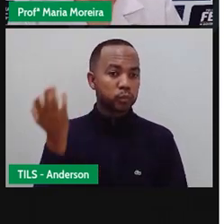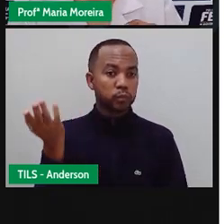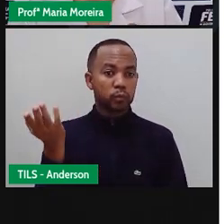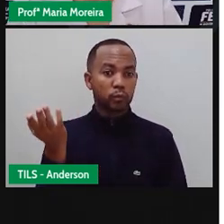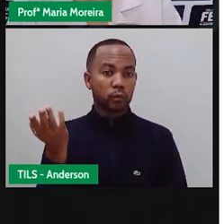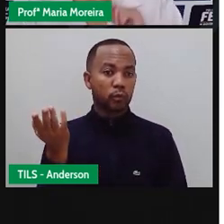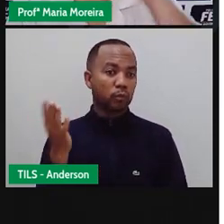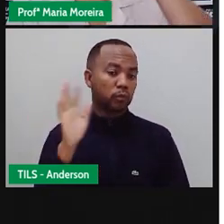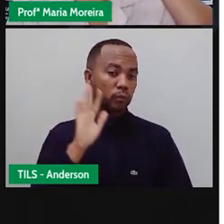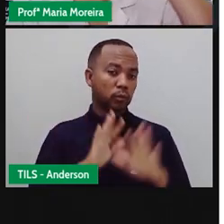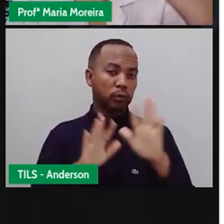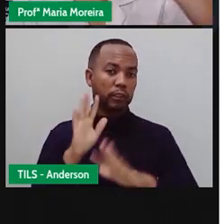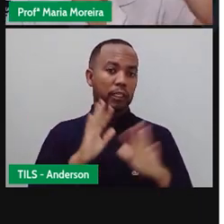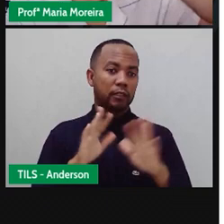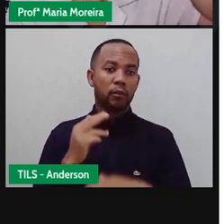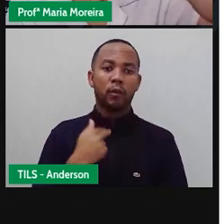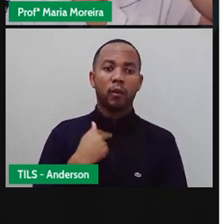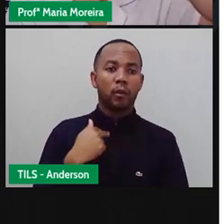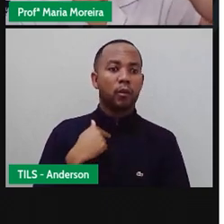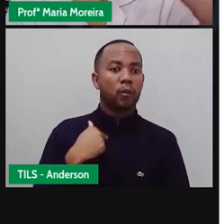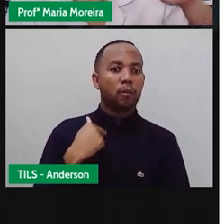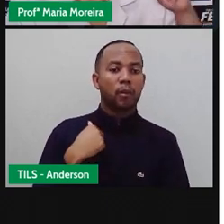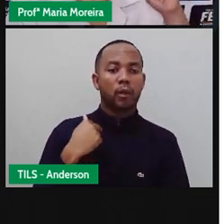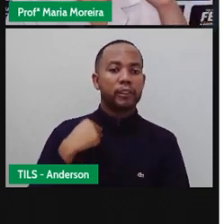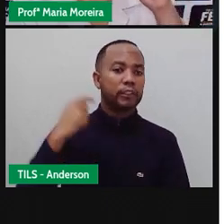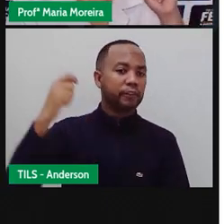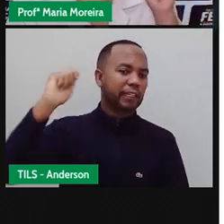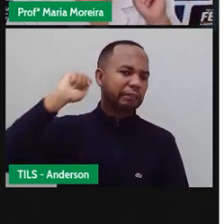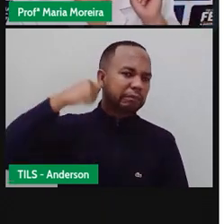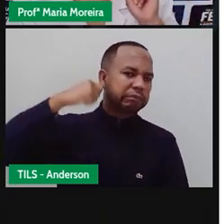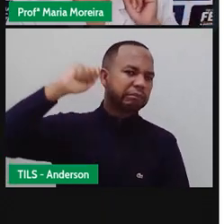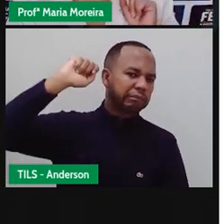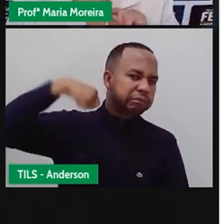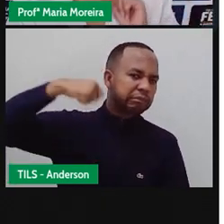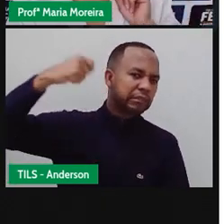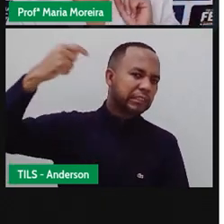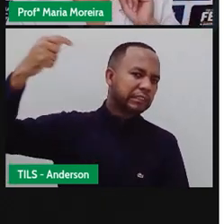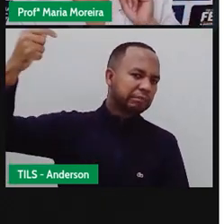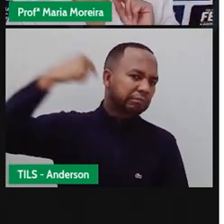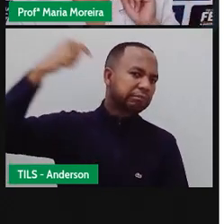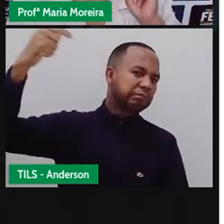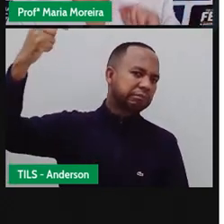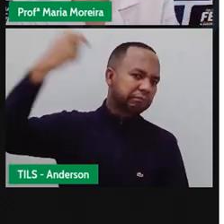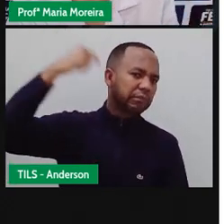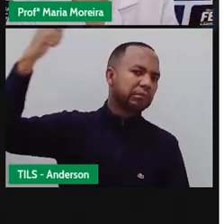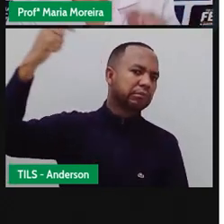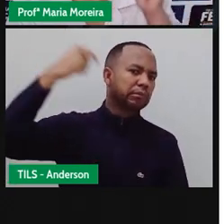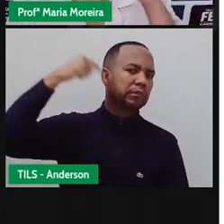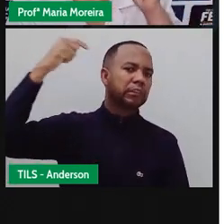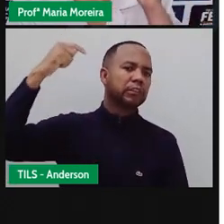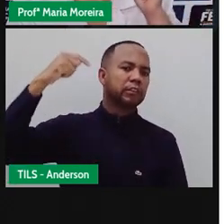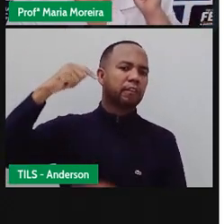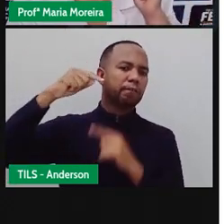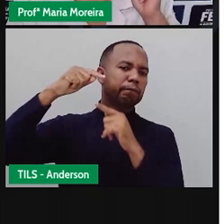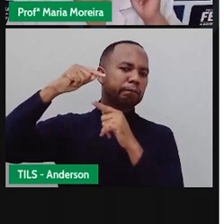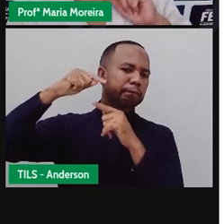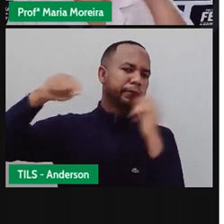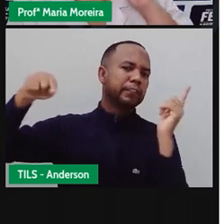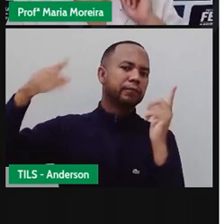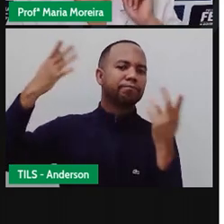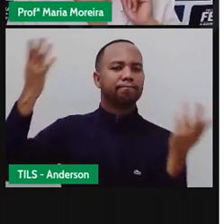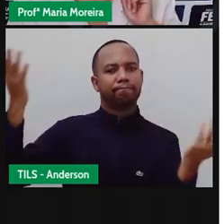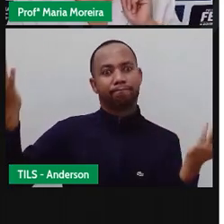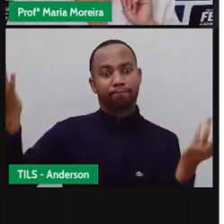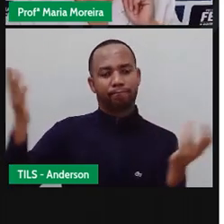todo cuidado Não é pra ficar coçando E muito menos Colocar qualquer outro tipo de objeto no